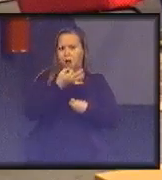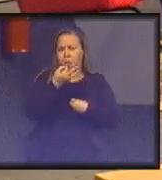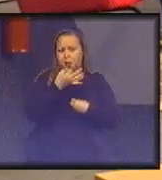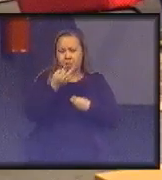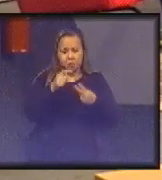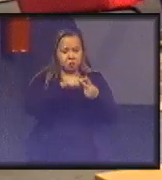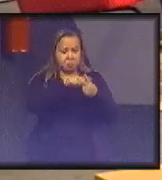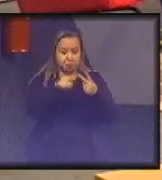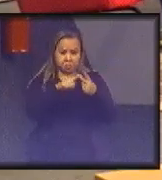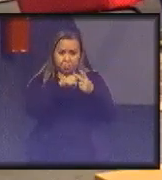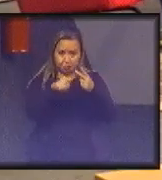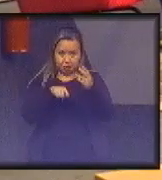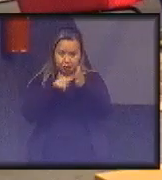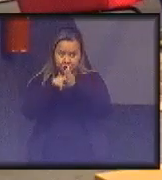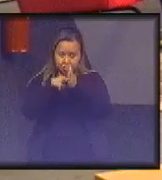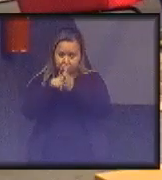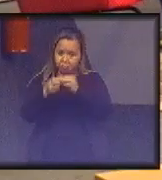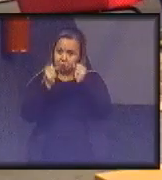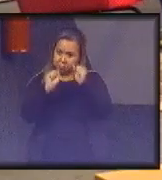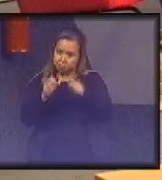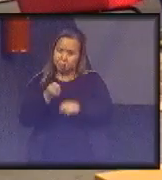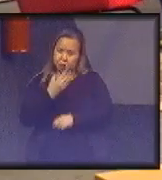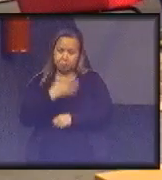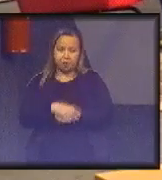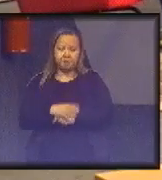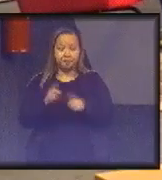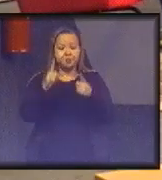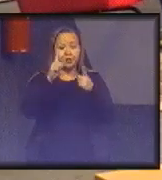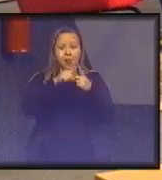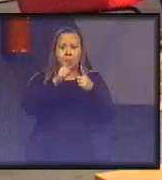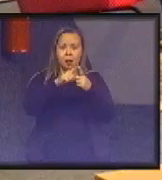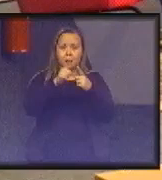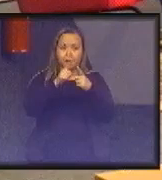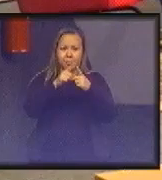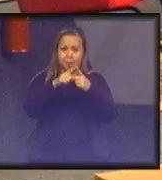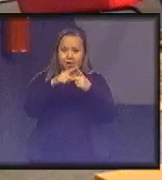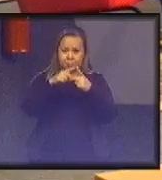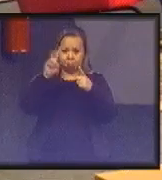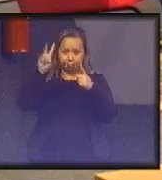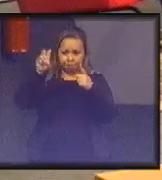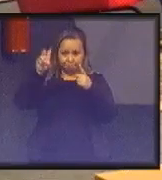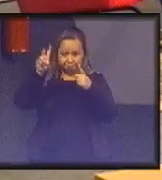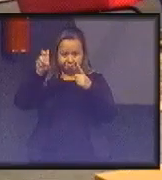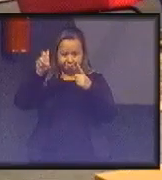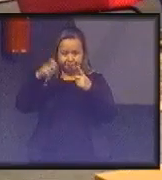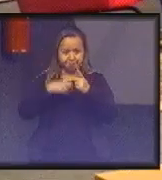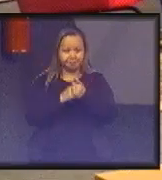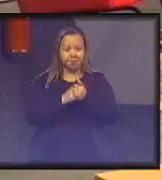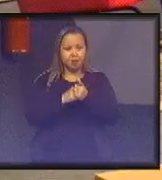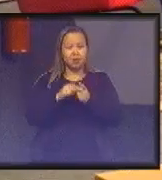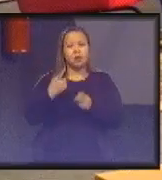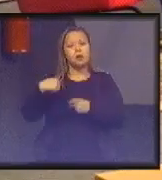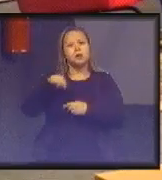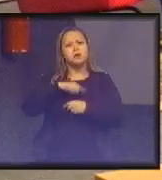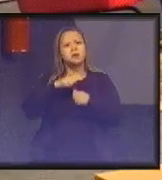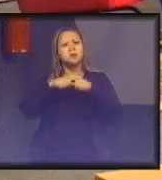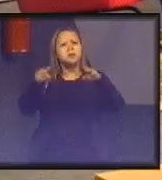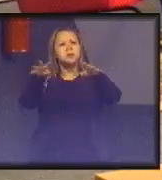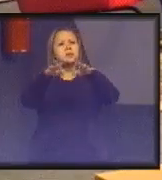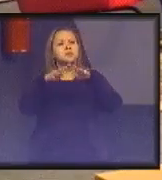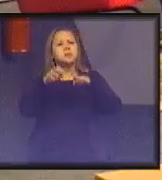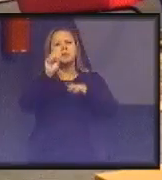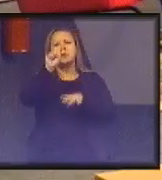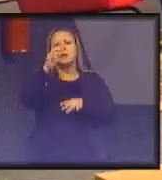questões, vai ser de grande valia. A primeira questão é o seguinte, a gente está aqui no Seminário do Poder